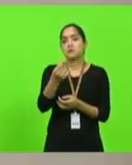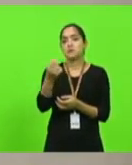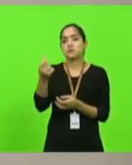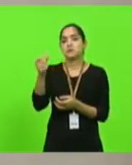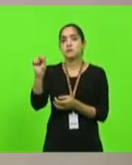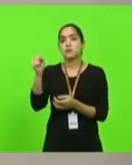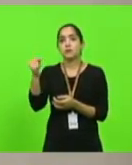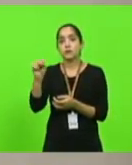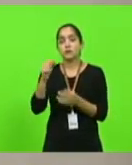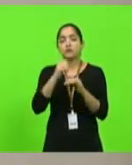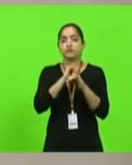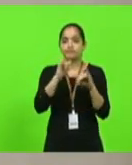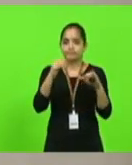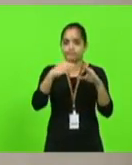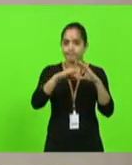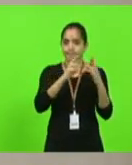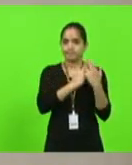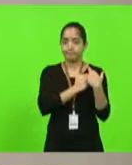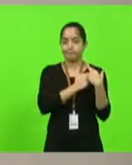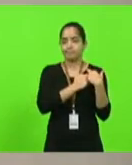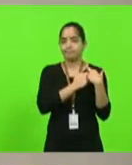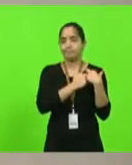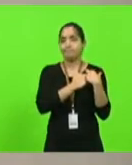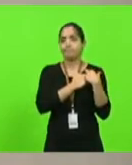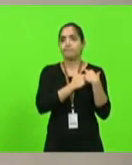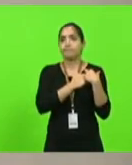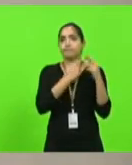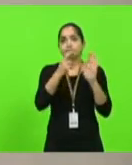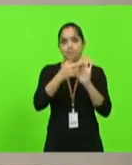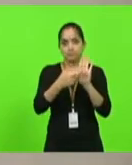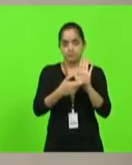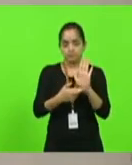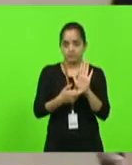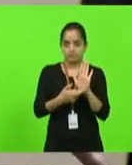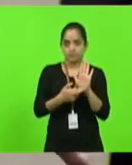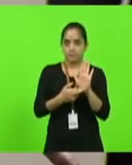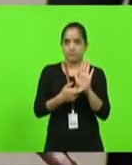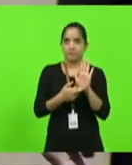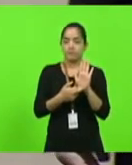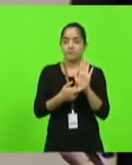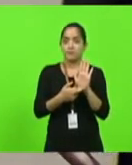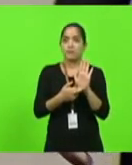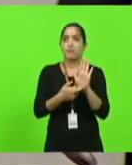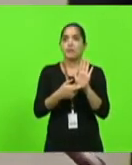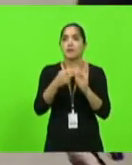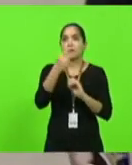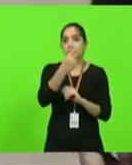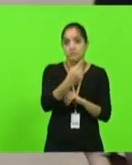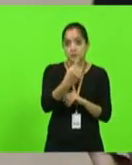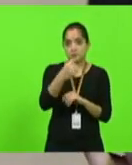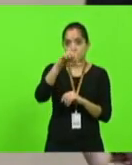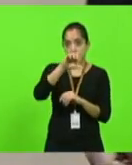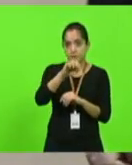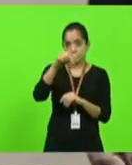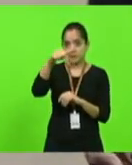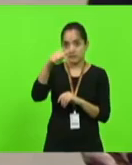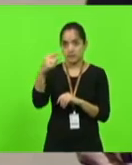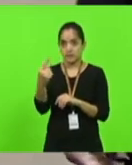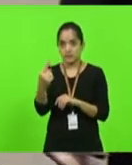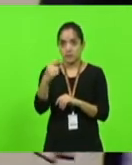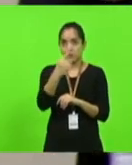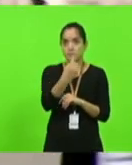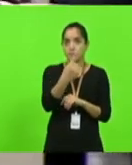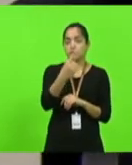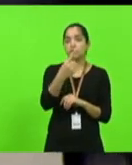Esta presidência comunica que encaminhará aos destinatários conforme determina o regimento interno as seguintes indicações. Indicações 1971 a 1980.